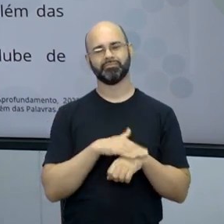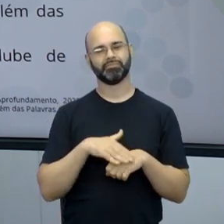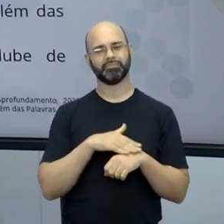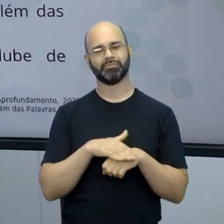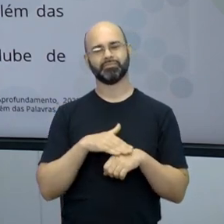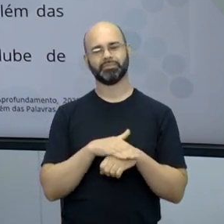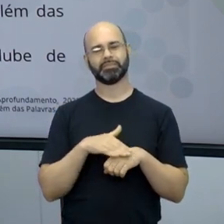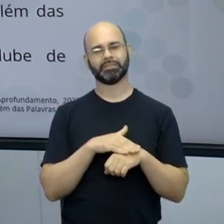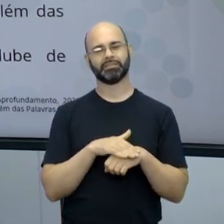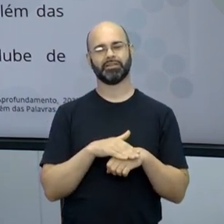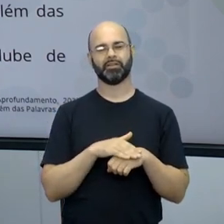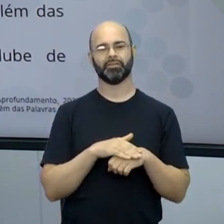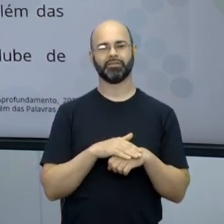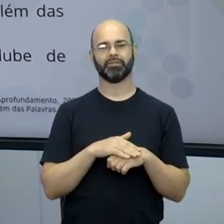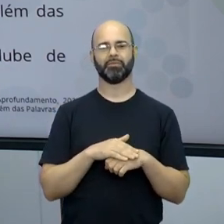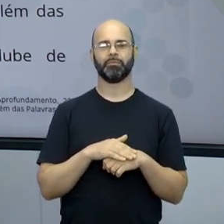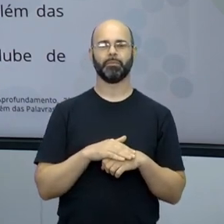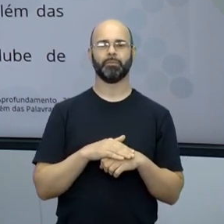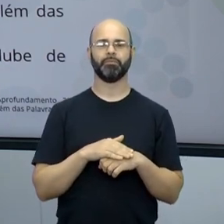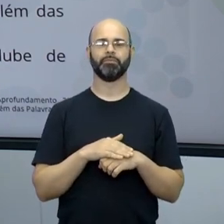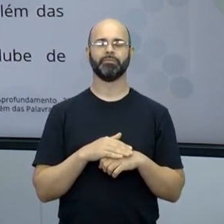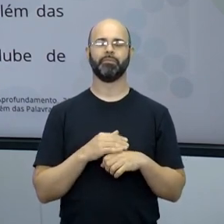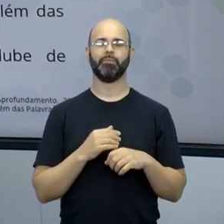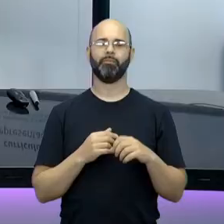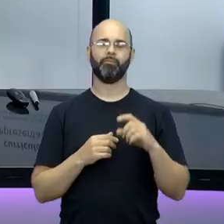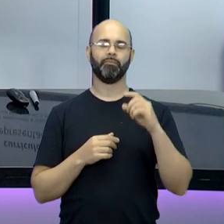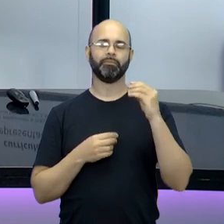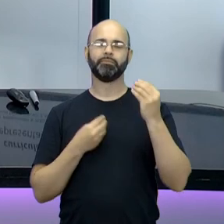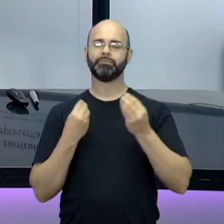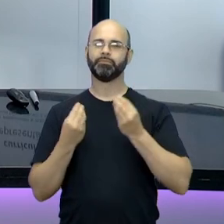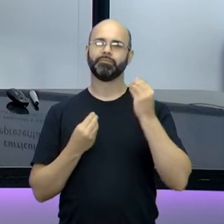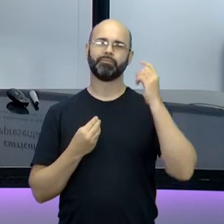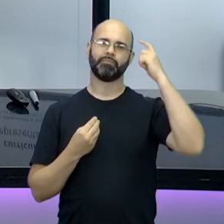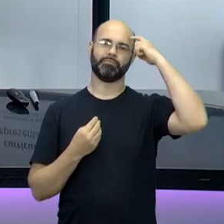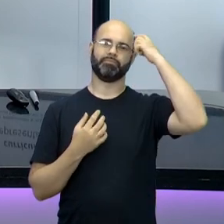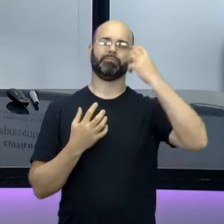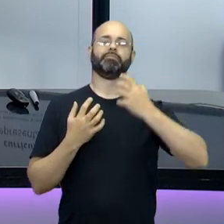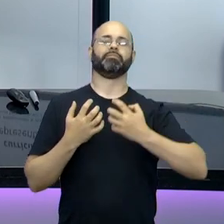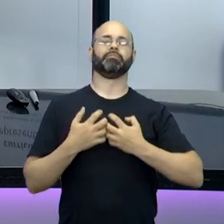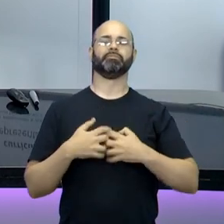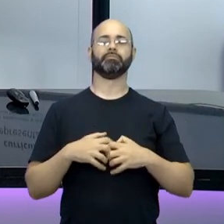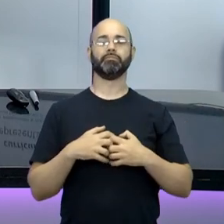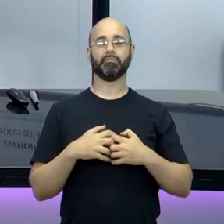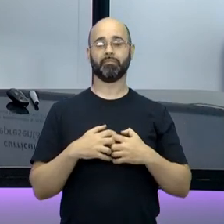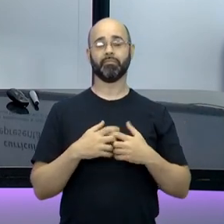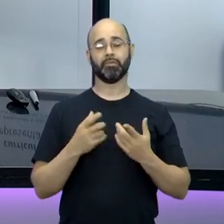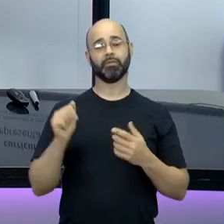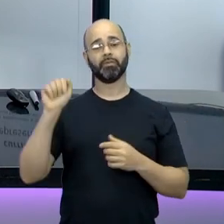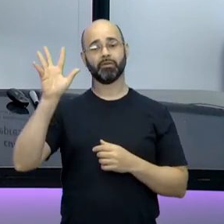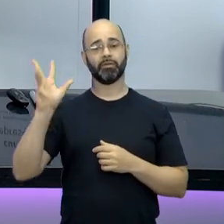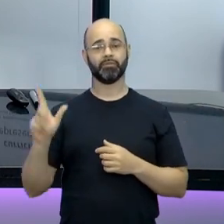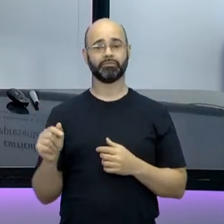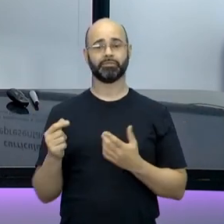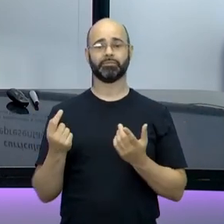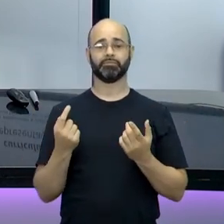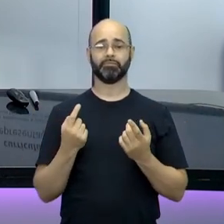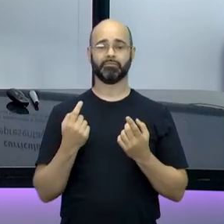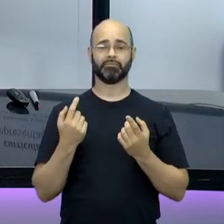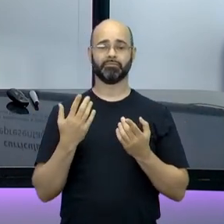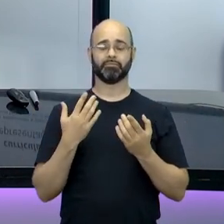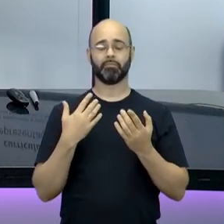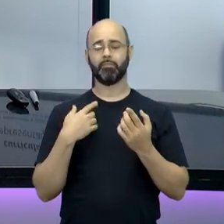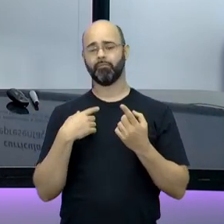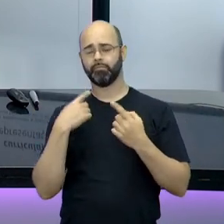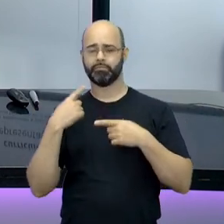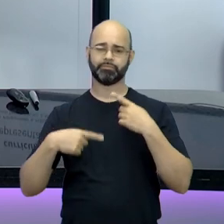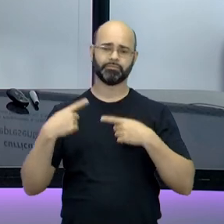Sobre isso, porque a complicação que é pensar que a gente sabe muito sobre o... A África, o debate, as pessoas até conversam